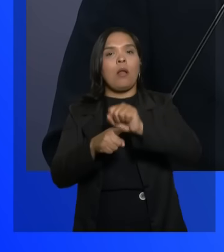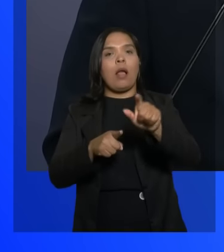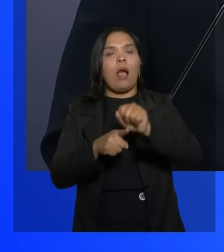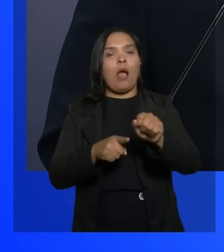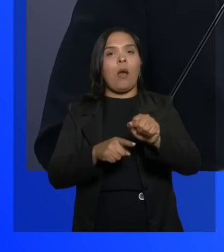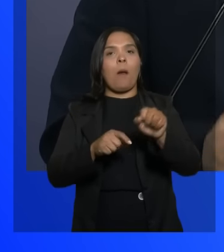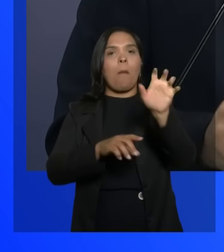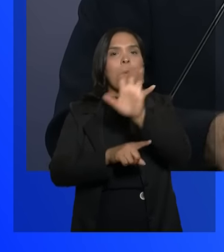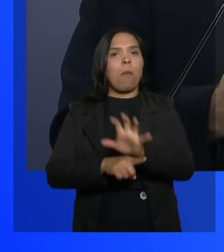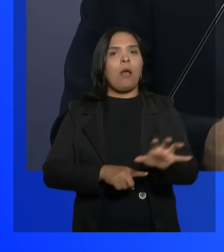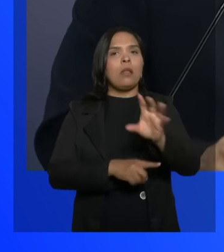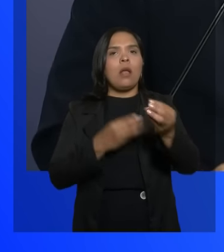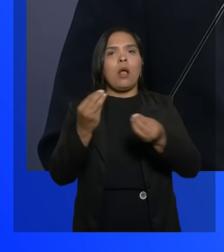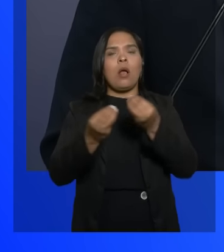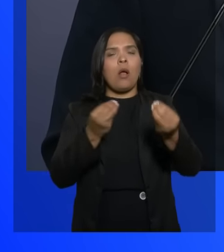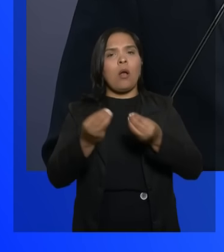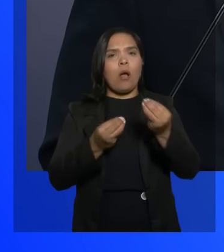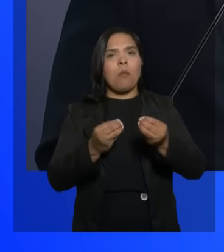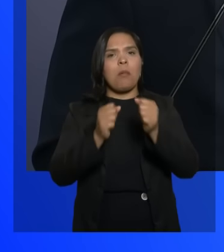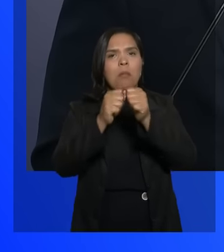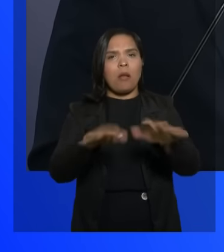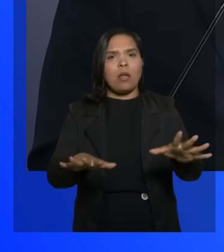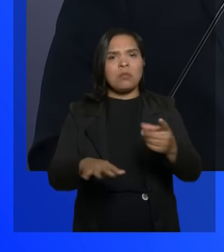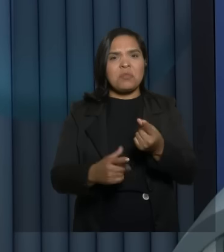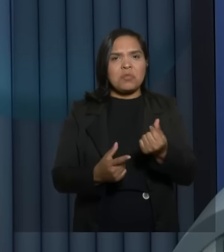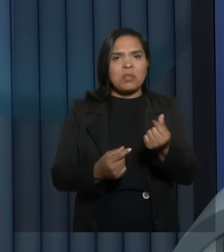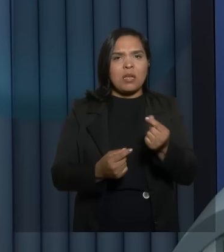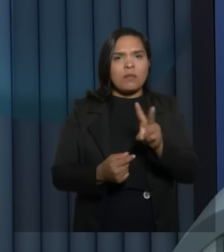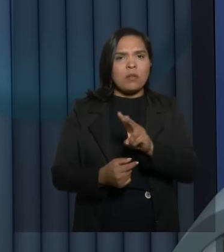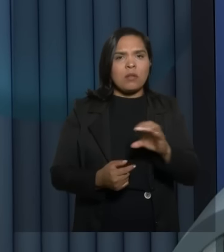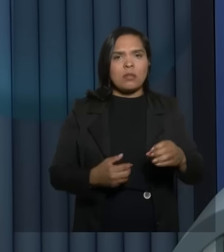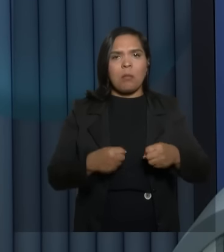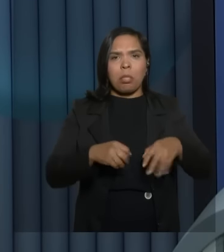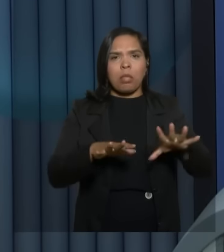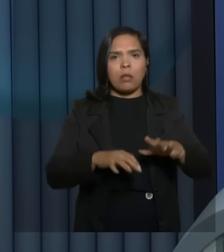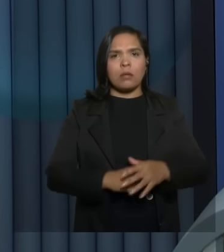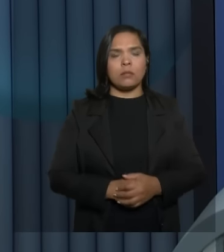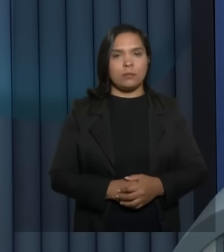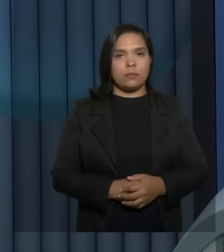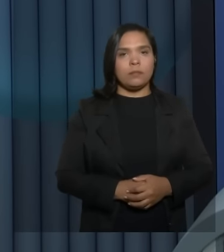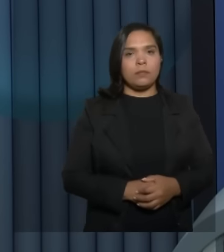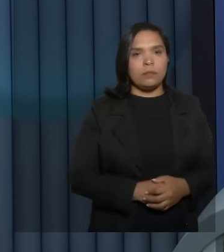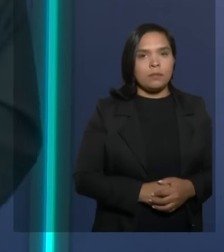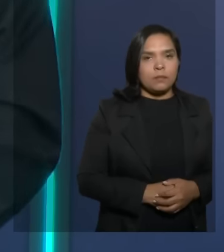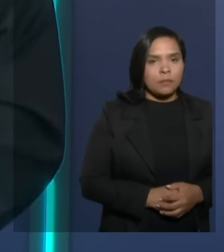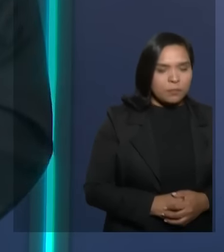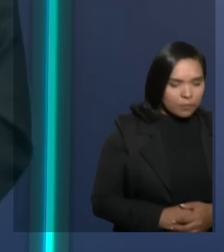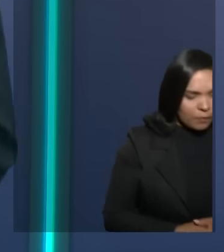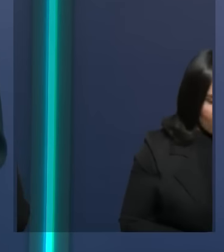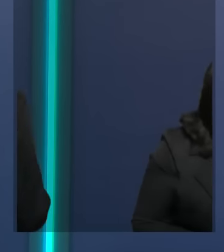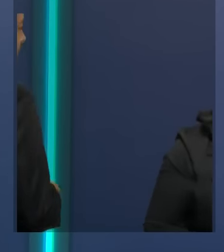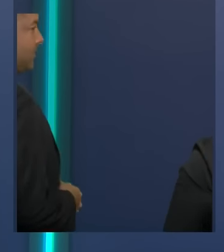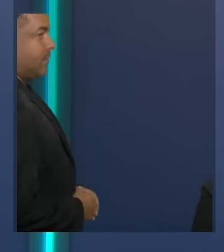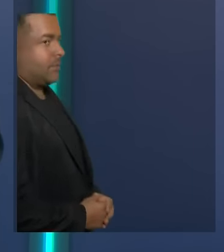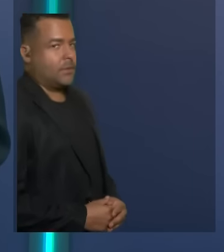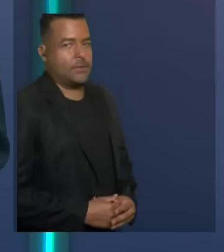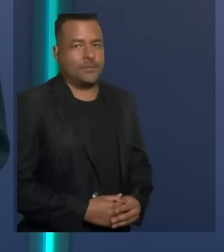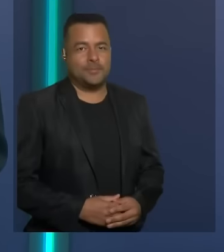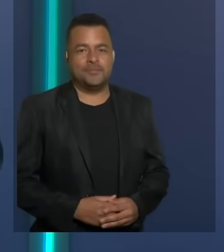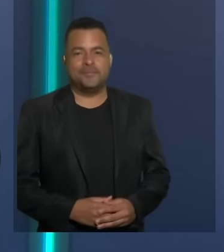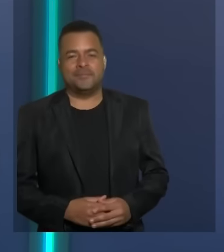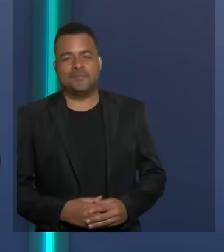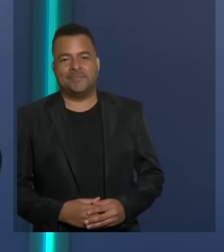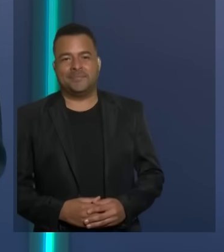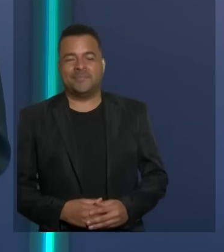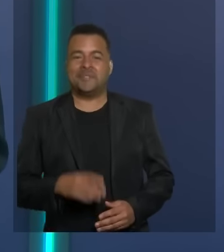jogando o dinheiro de Vitória da Conquista no ralo? Candidata dois minutos para a sua resposta candidata que bom que o